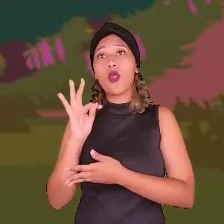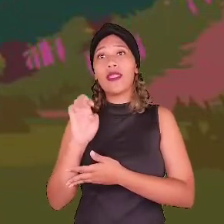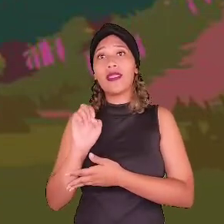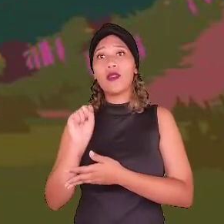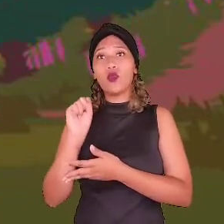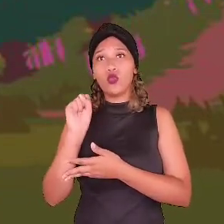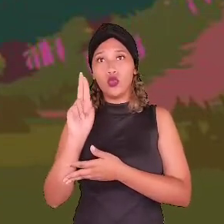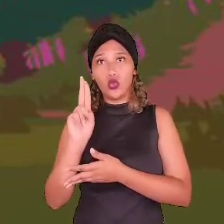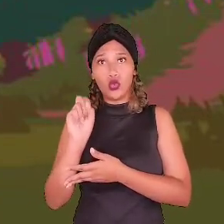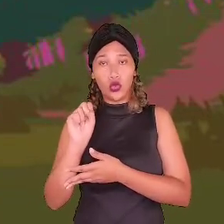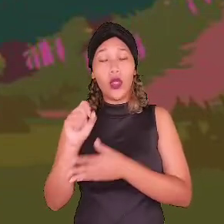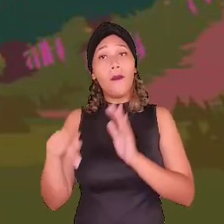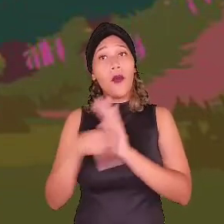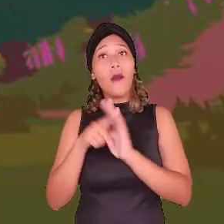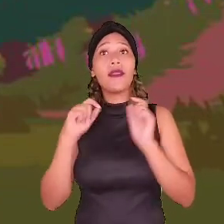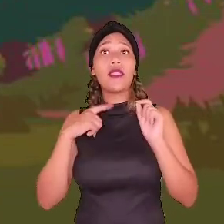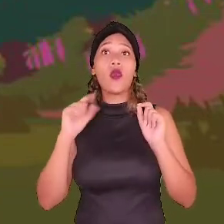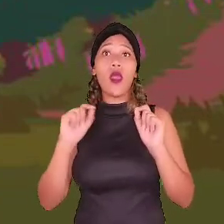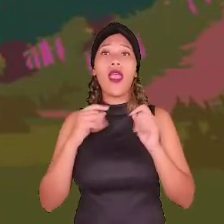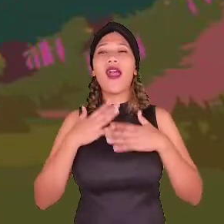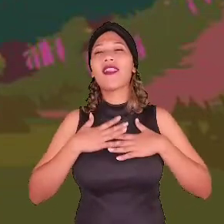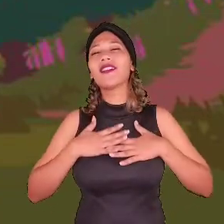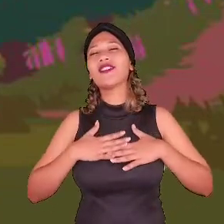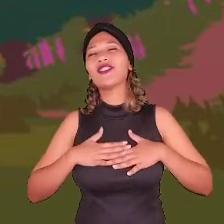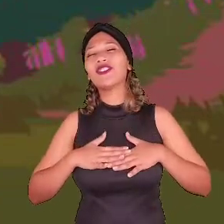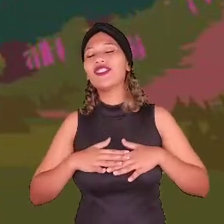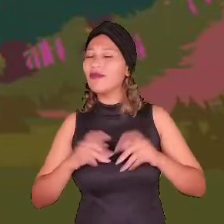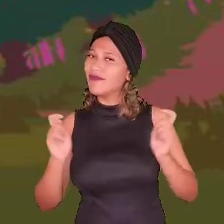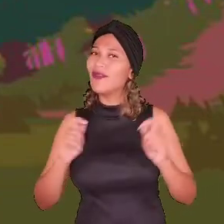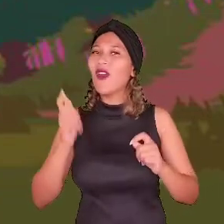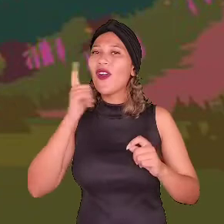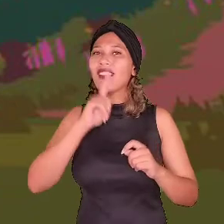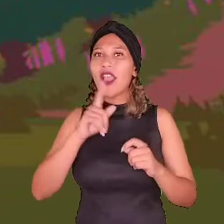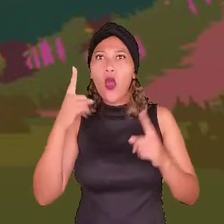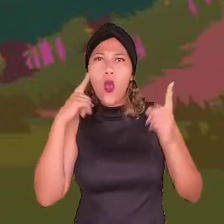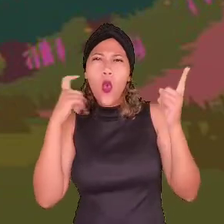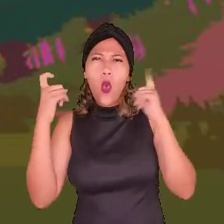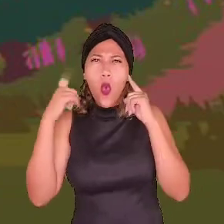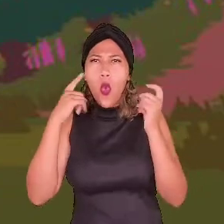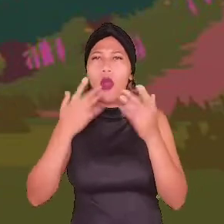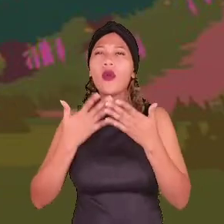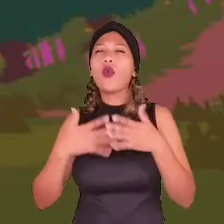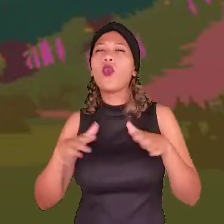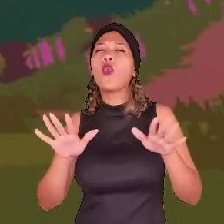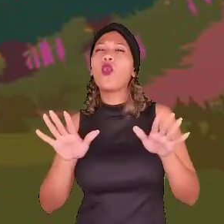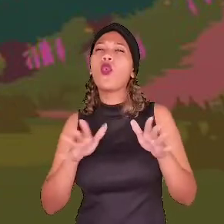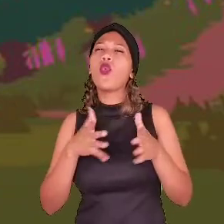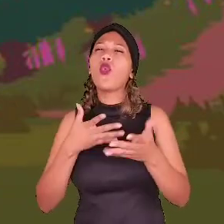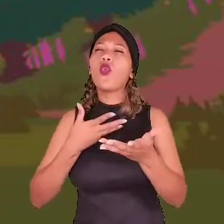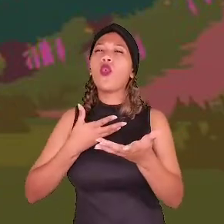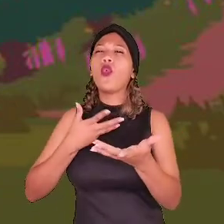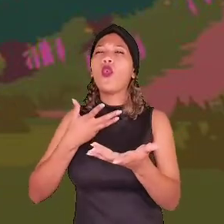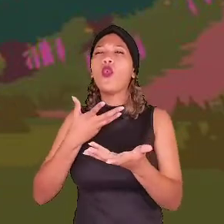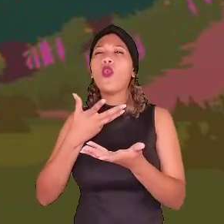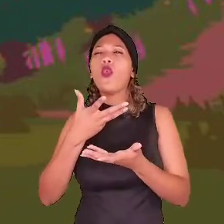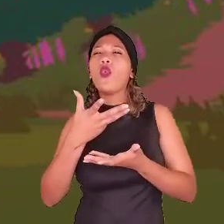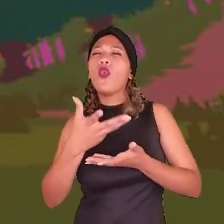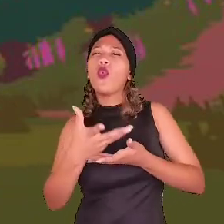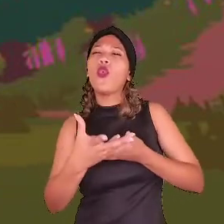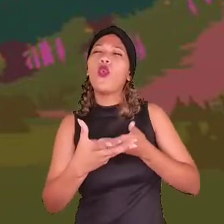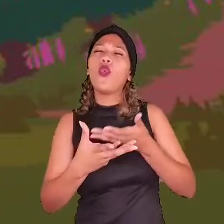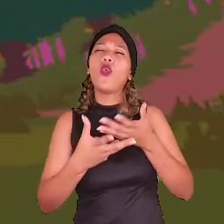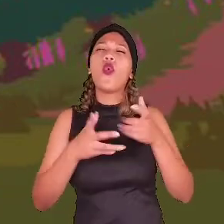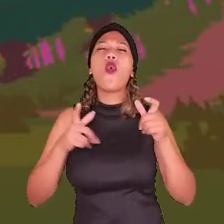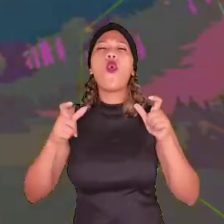que gera contemplação no jogador e faz até relaxar. Os sons dos games são bastante interativos e